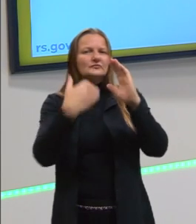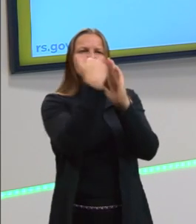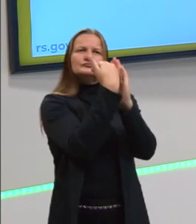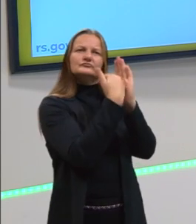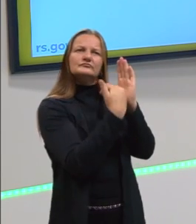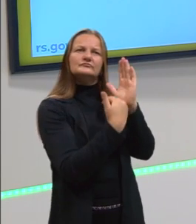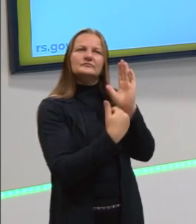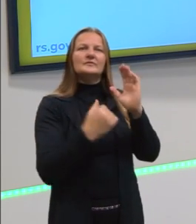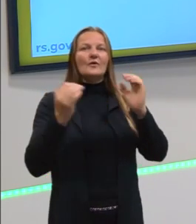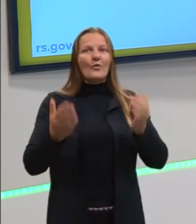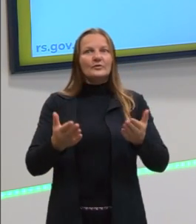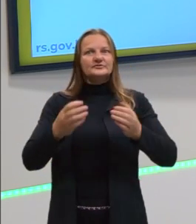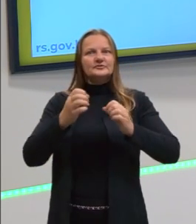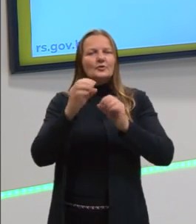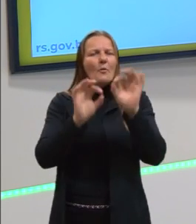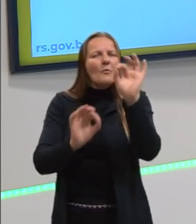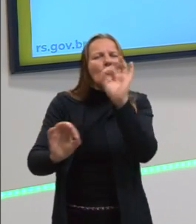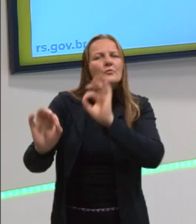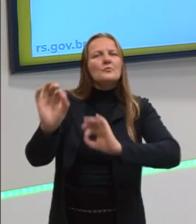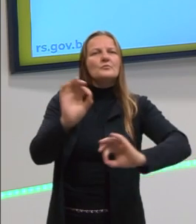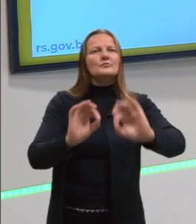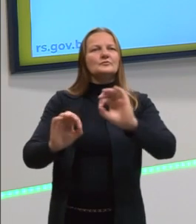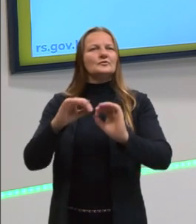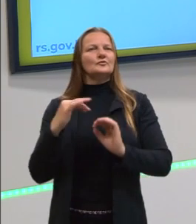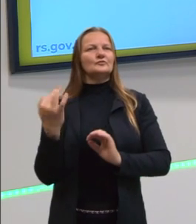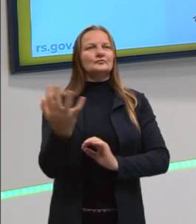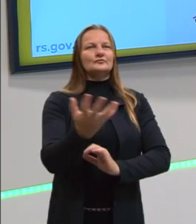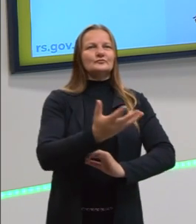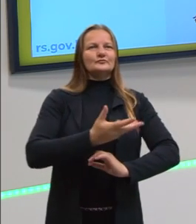entender como elas se organizam como um todo.